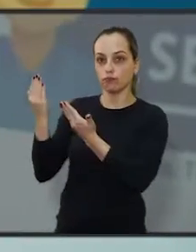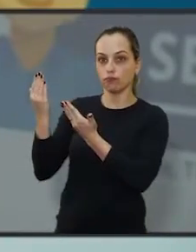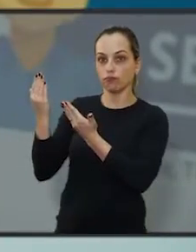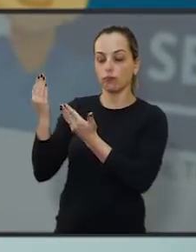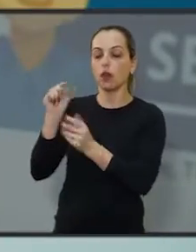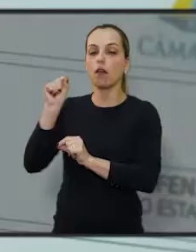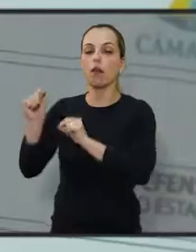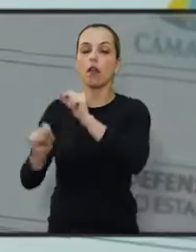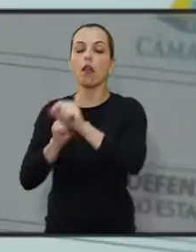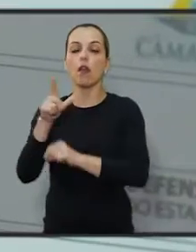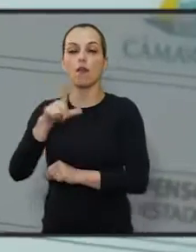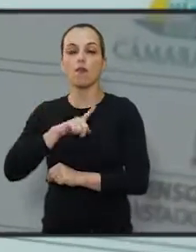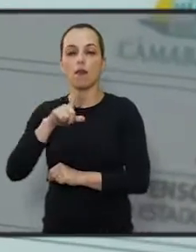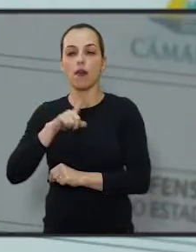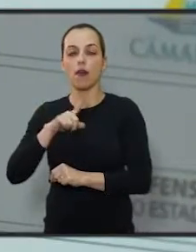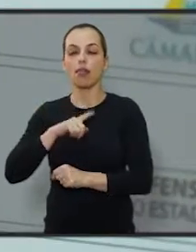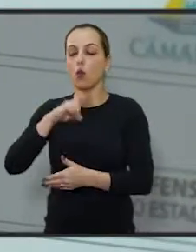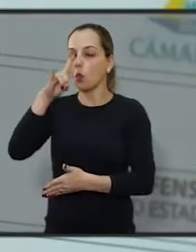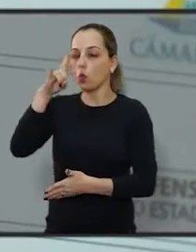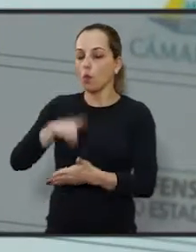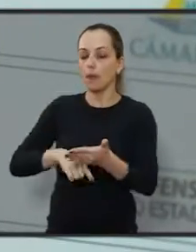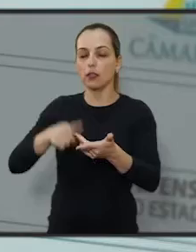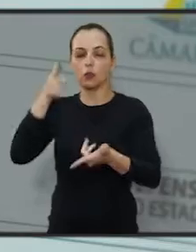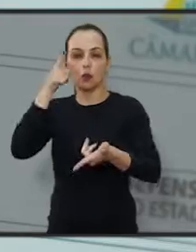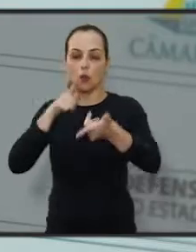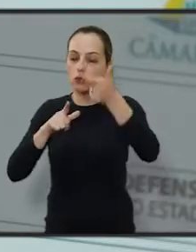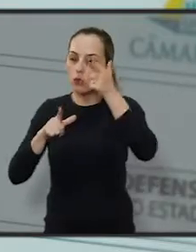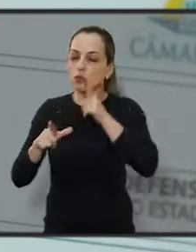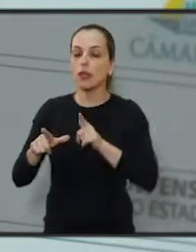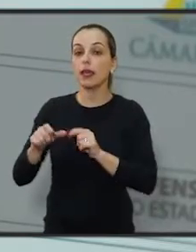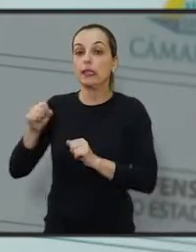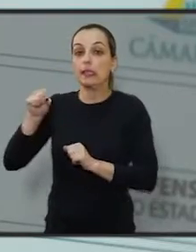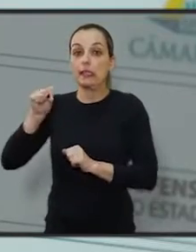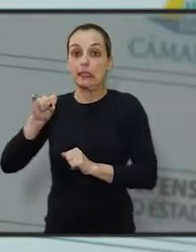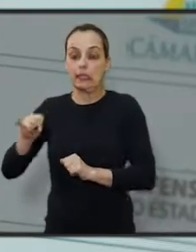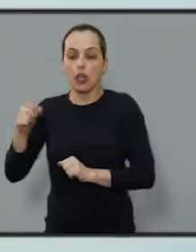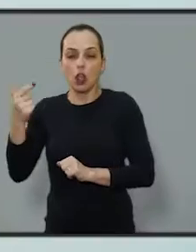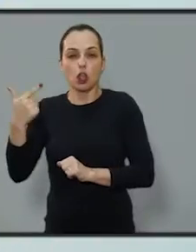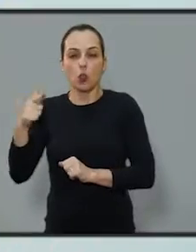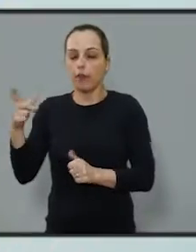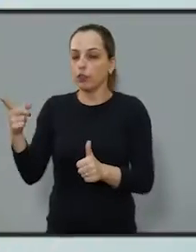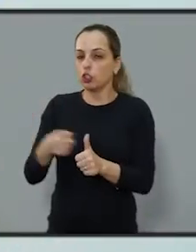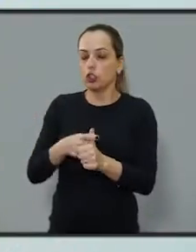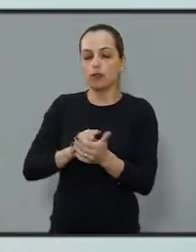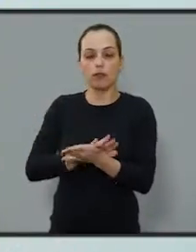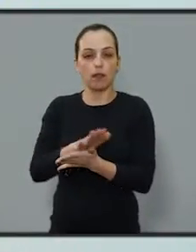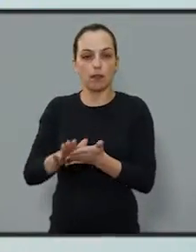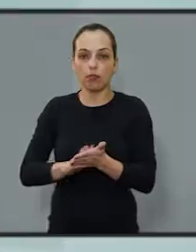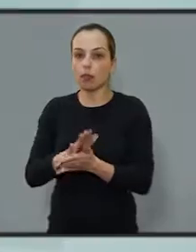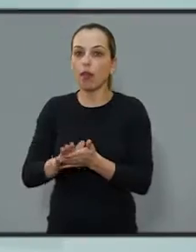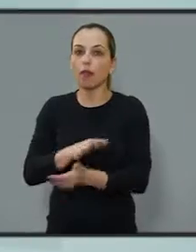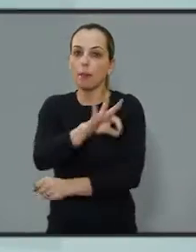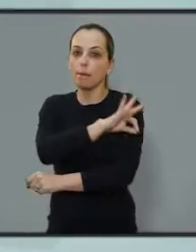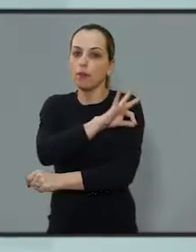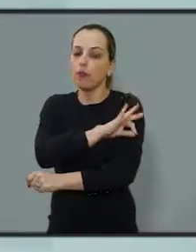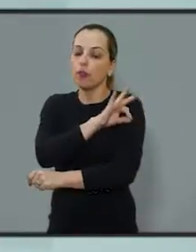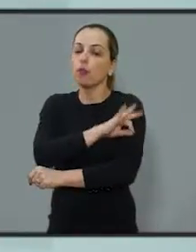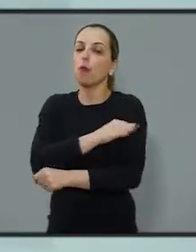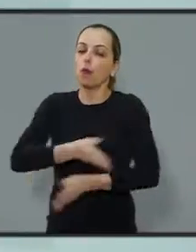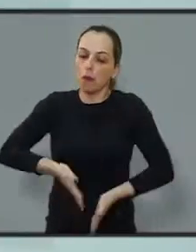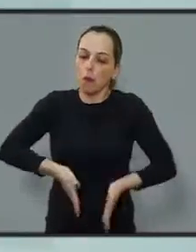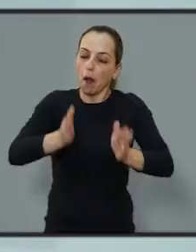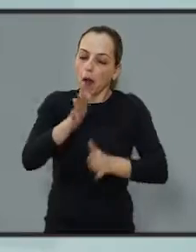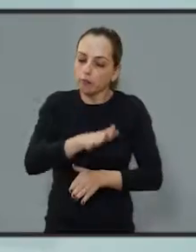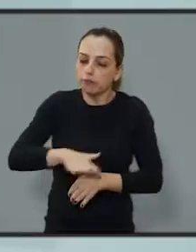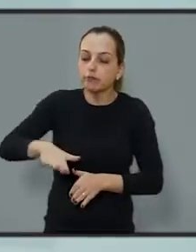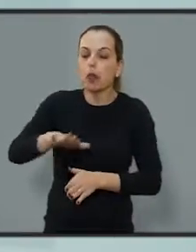do Cidadão e terá a certidão negativa de débito, logicamente, se não tiver nenhuma pendência com aquele imóvel